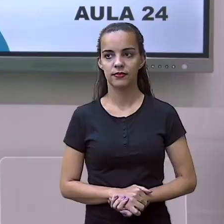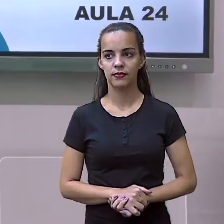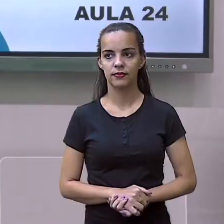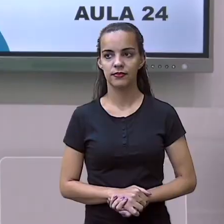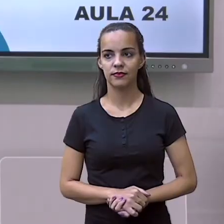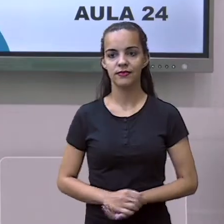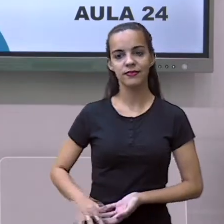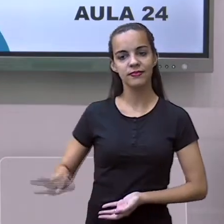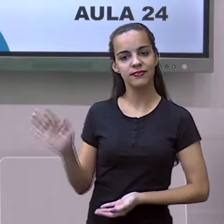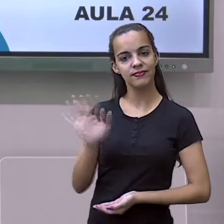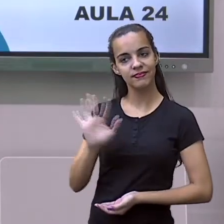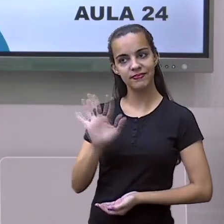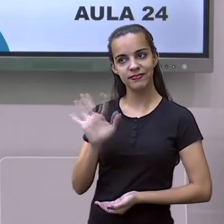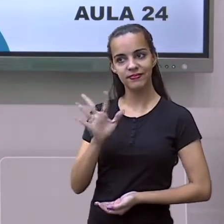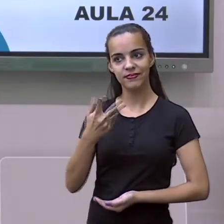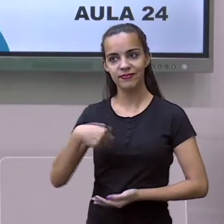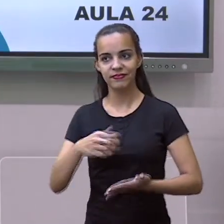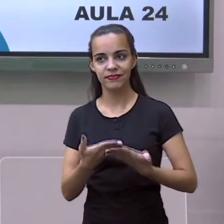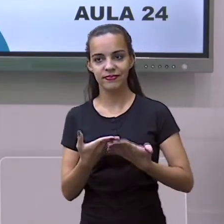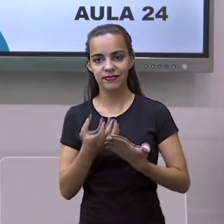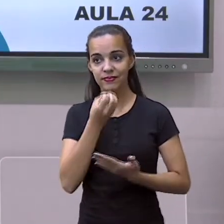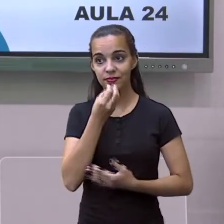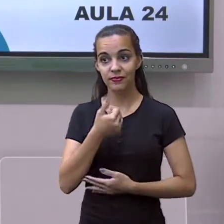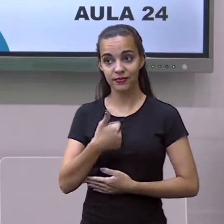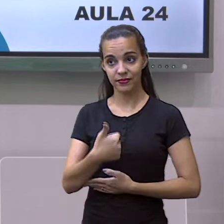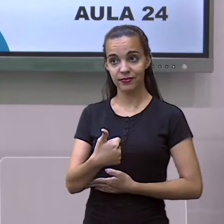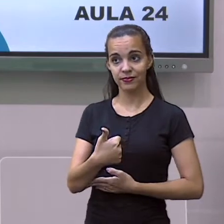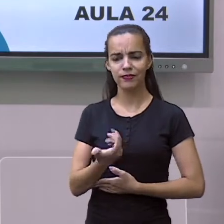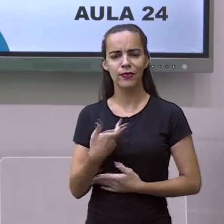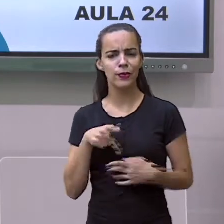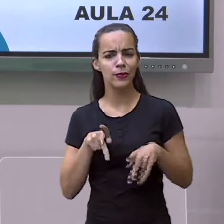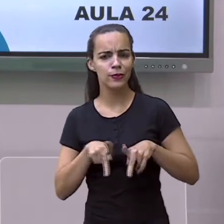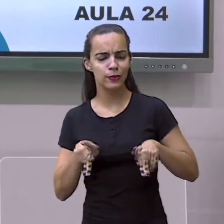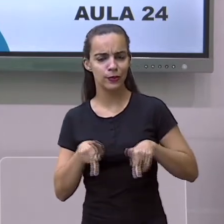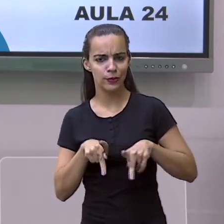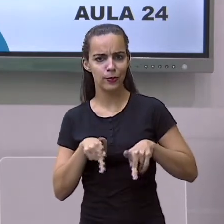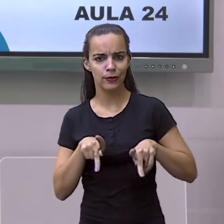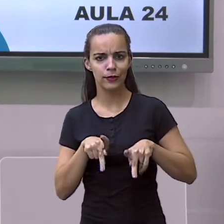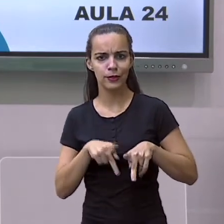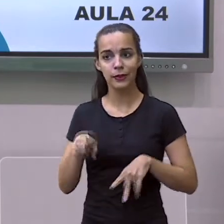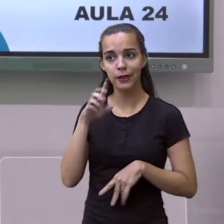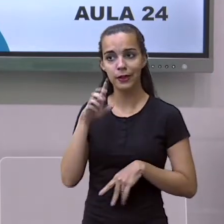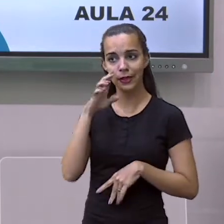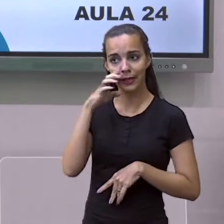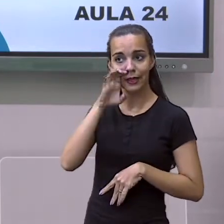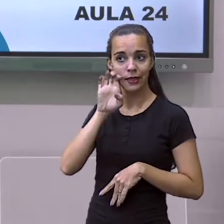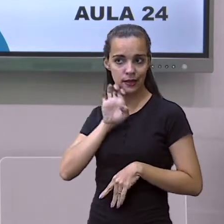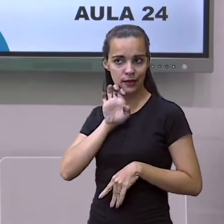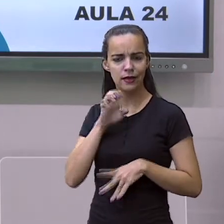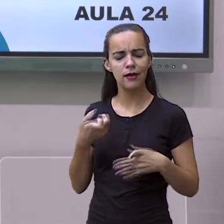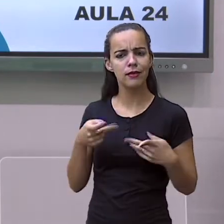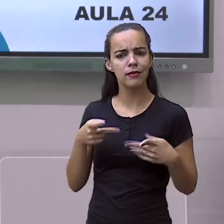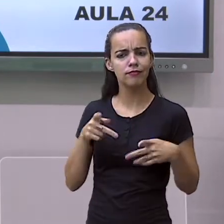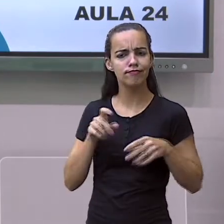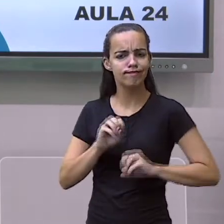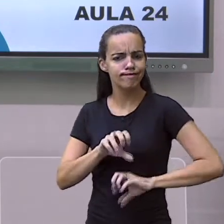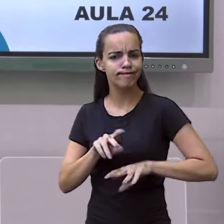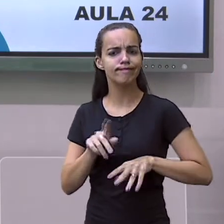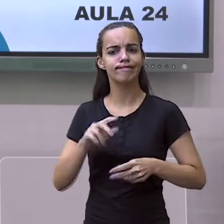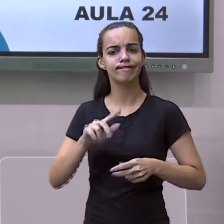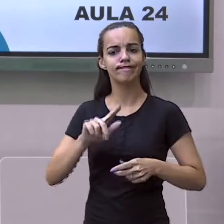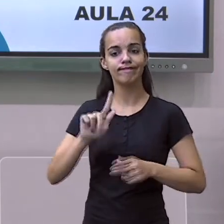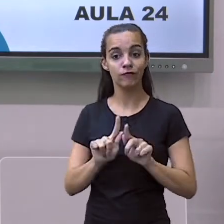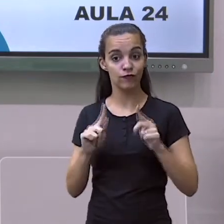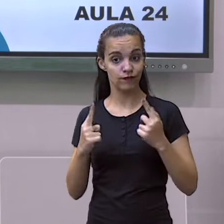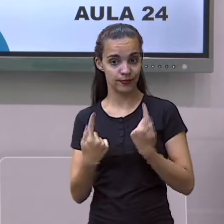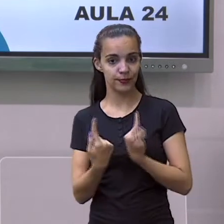Olá estudante, tudo bem? Eu sou Eliane, sua professora de Geografia. Essa é a nossa